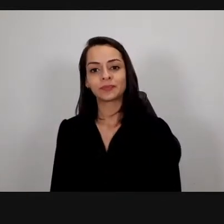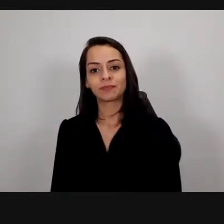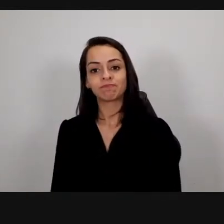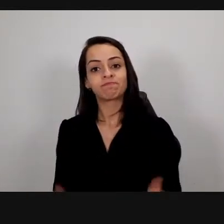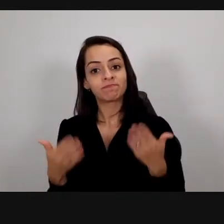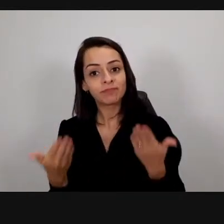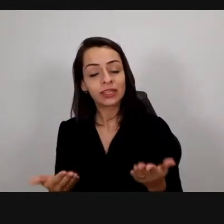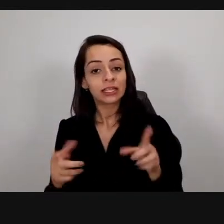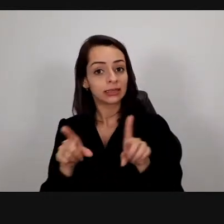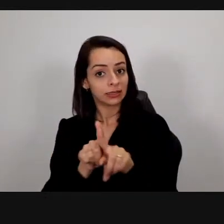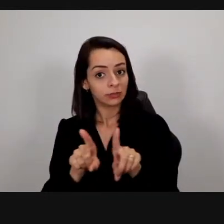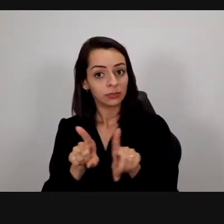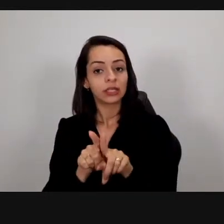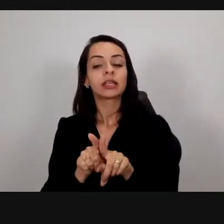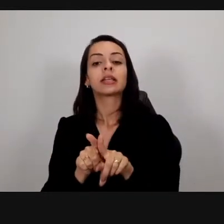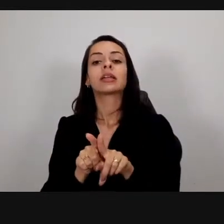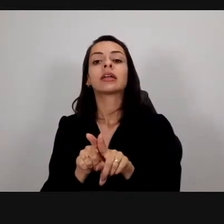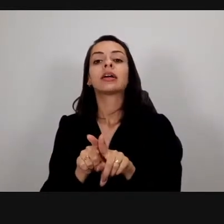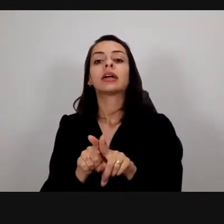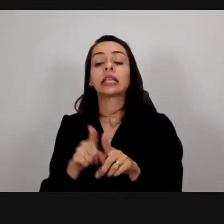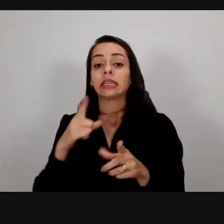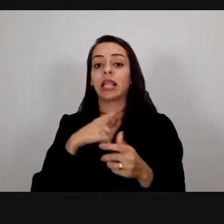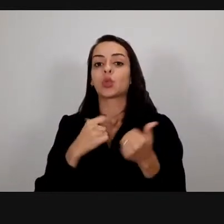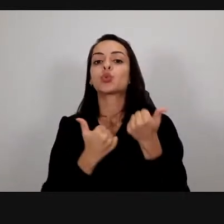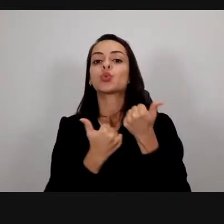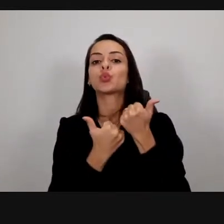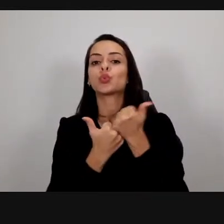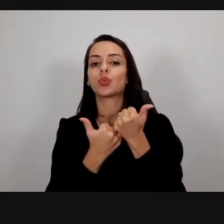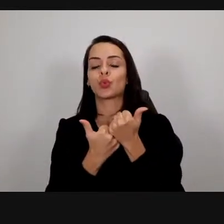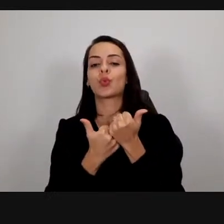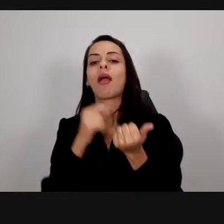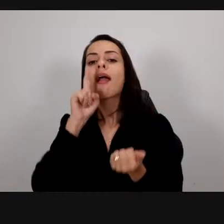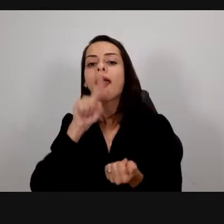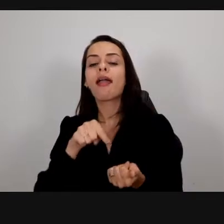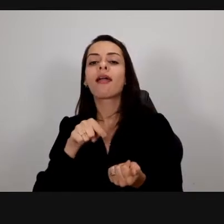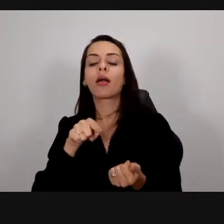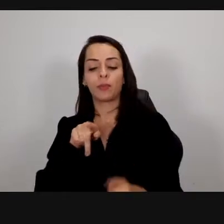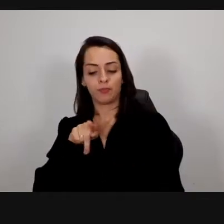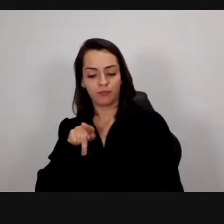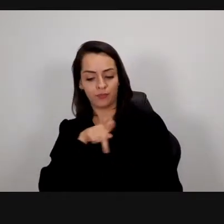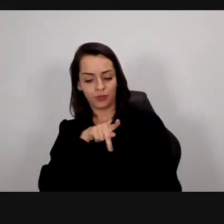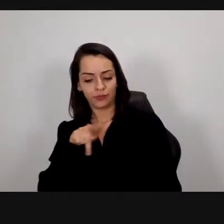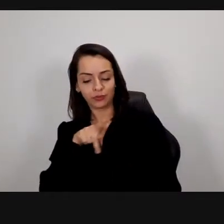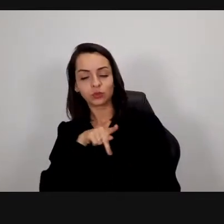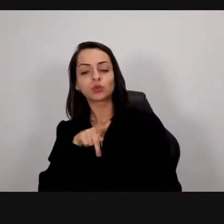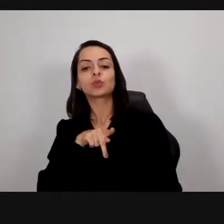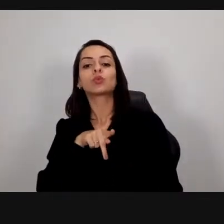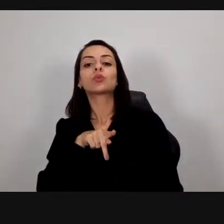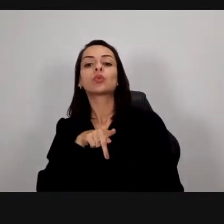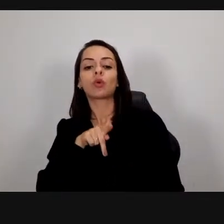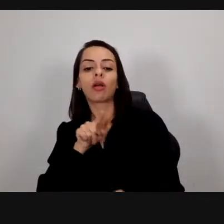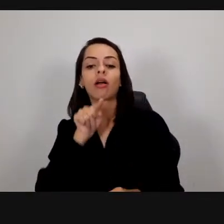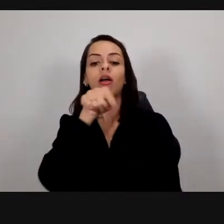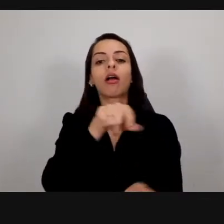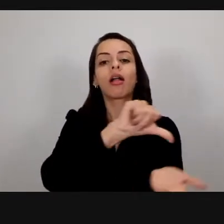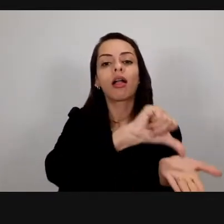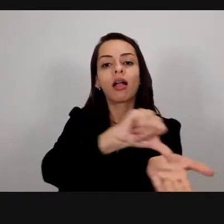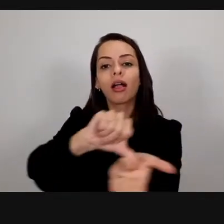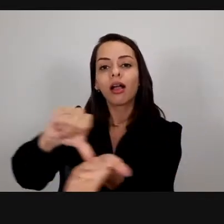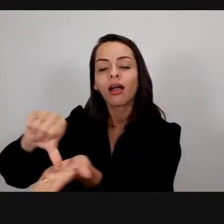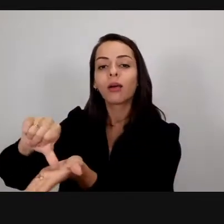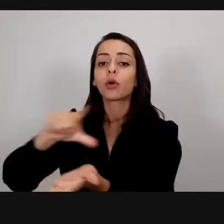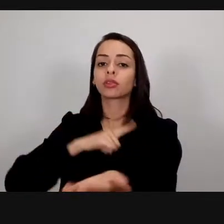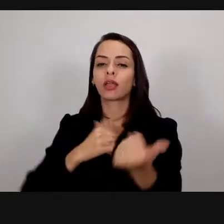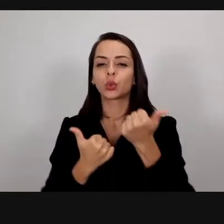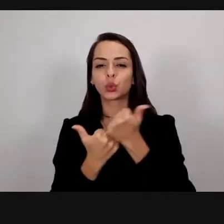também os nossos colegas tutores que são os mediadores aí entre o campus e os professores formadores né essa equipe